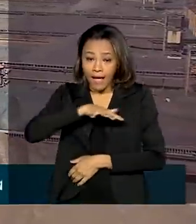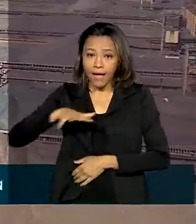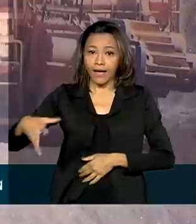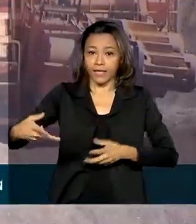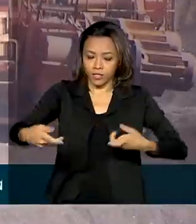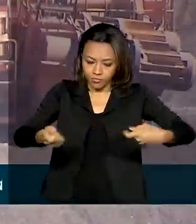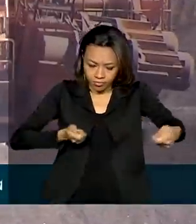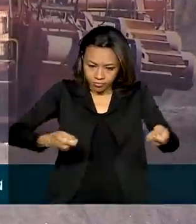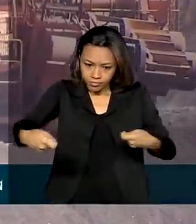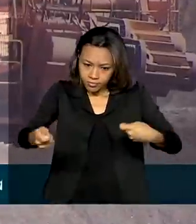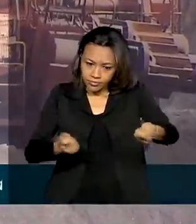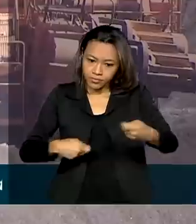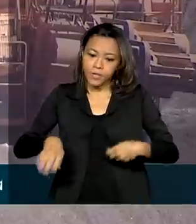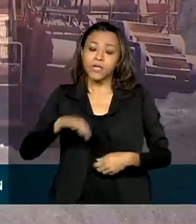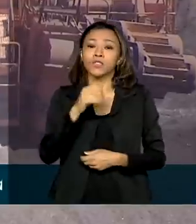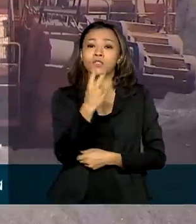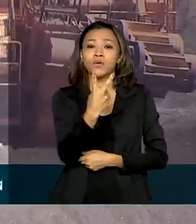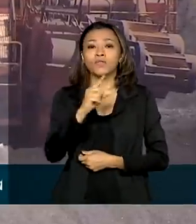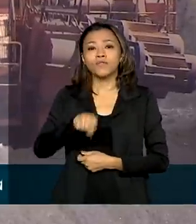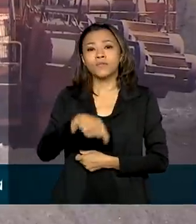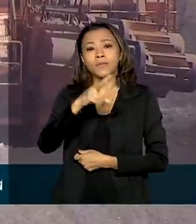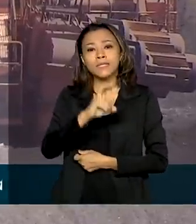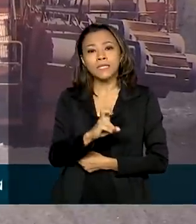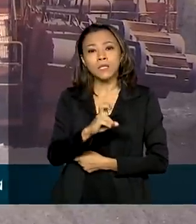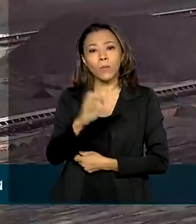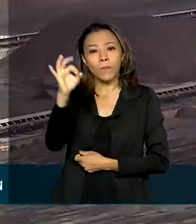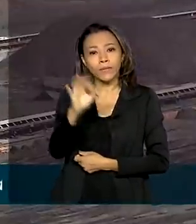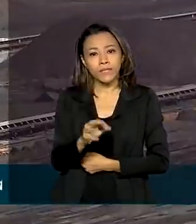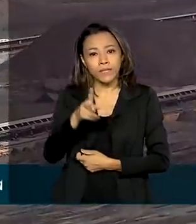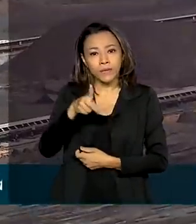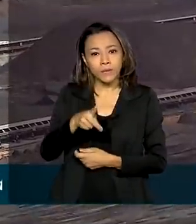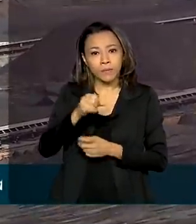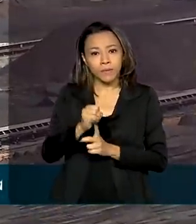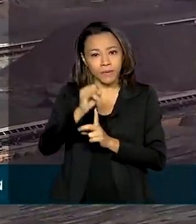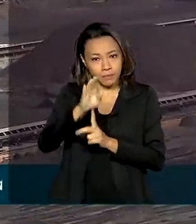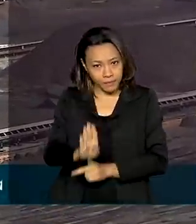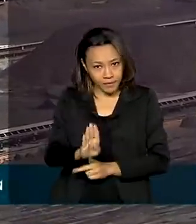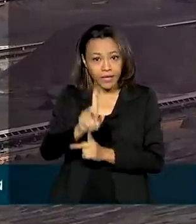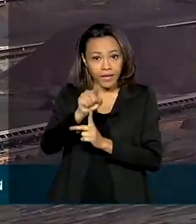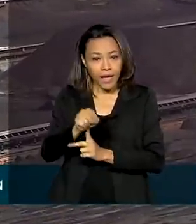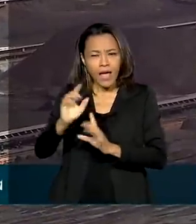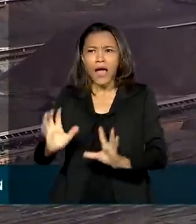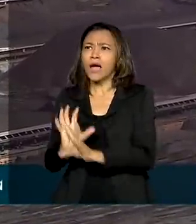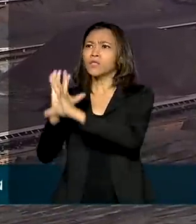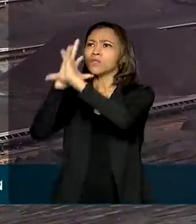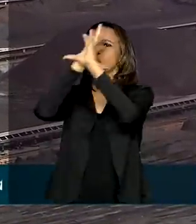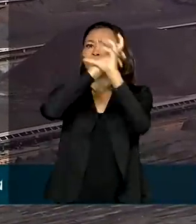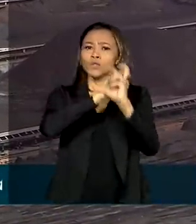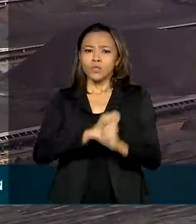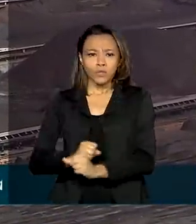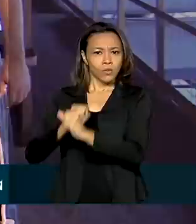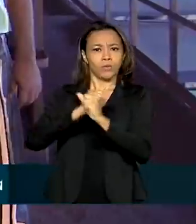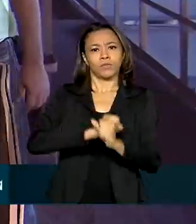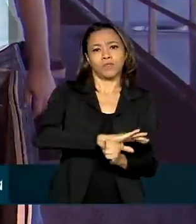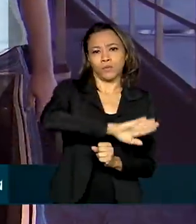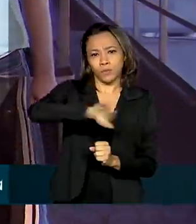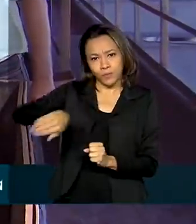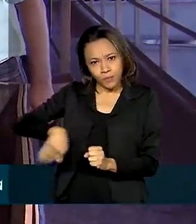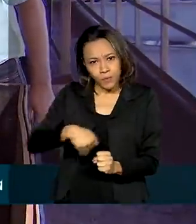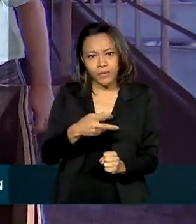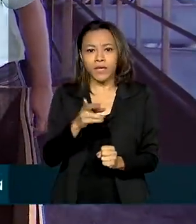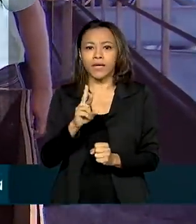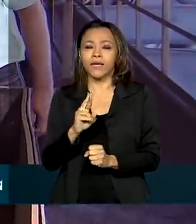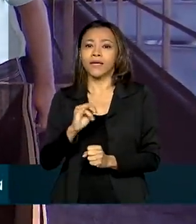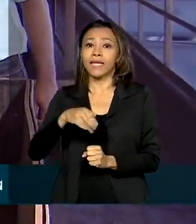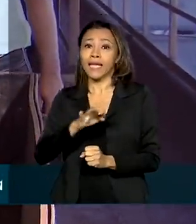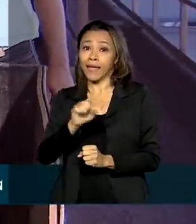,5% do produto interno bruto, que é a soma de todas as riquezas produzidas no país e gera cerca de 3 milhões